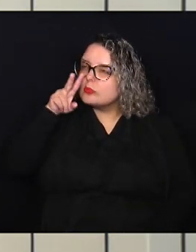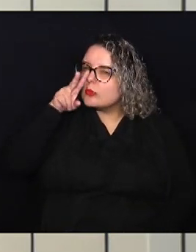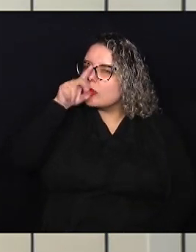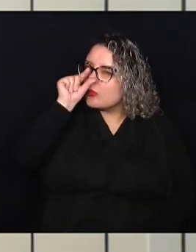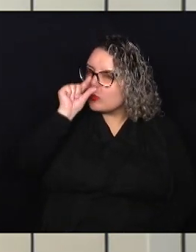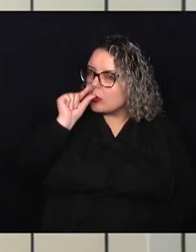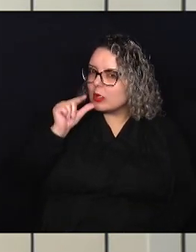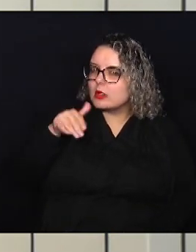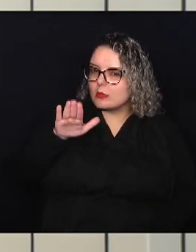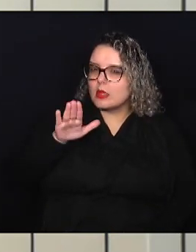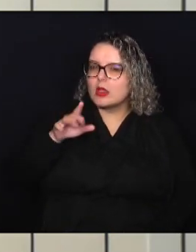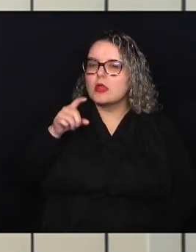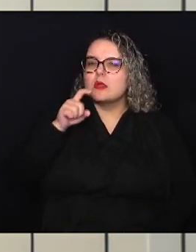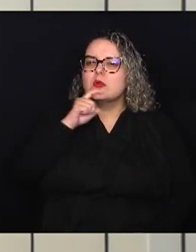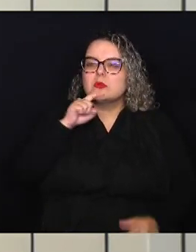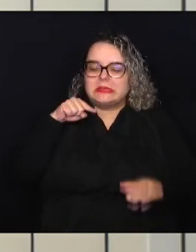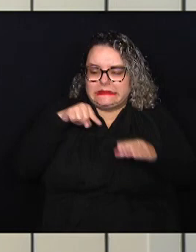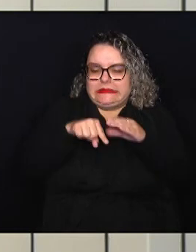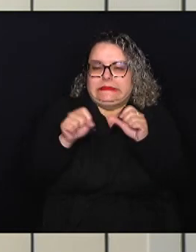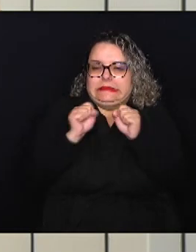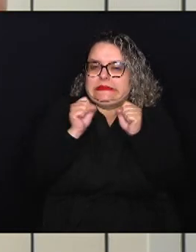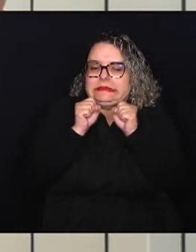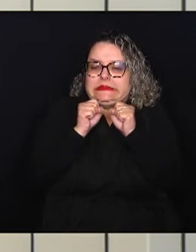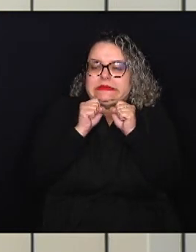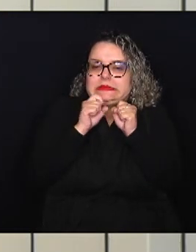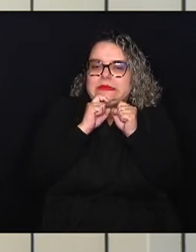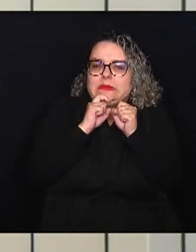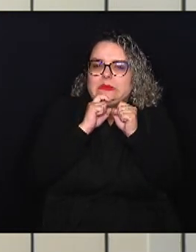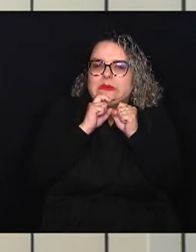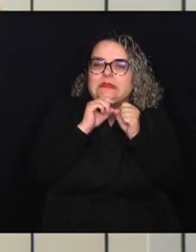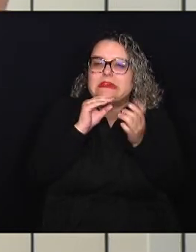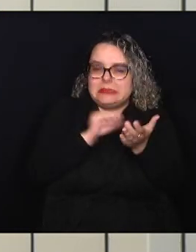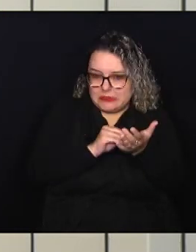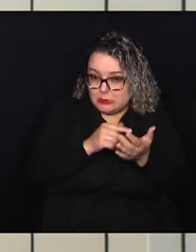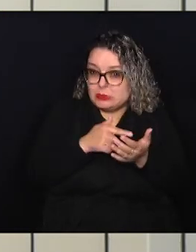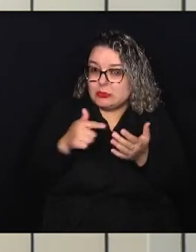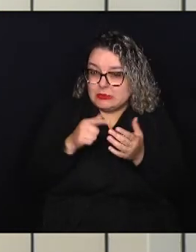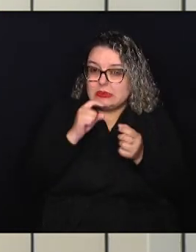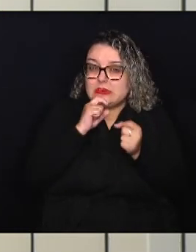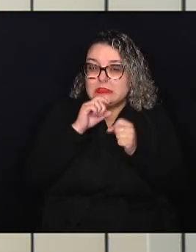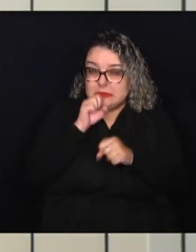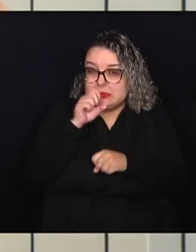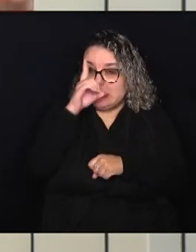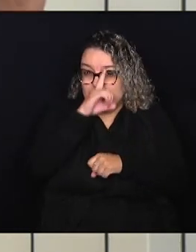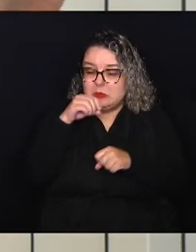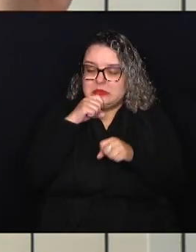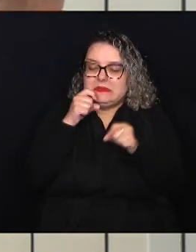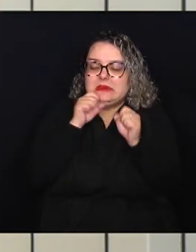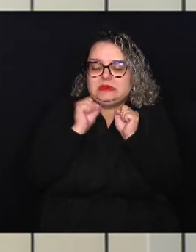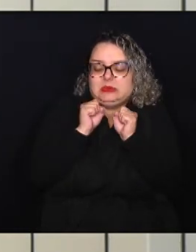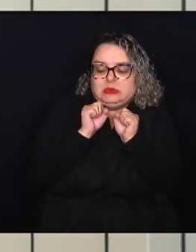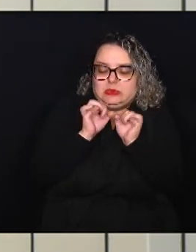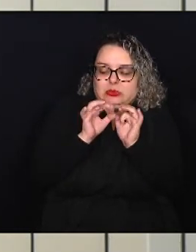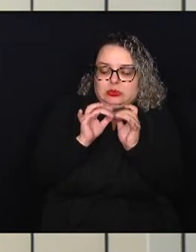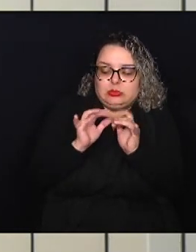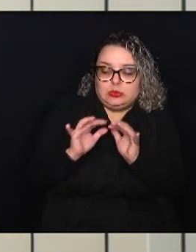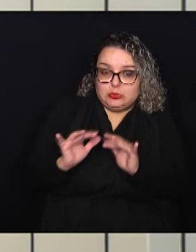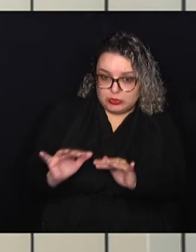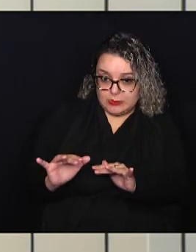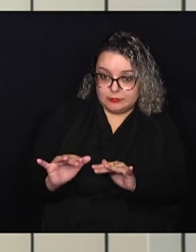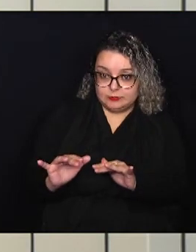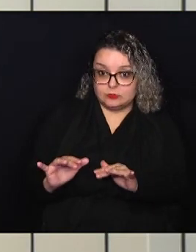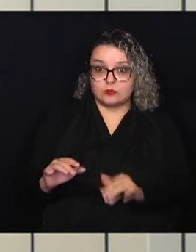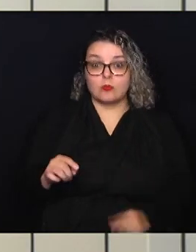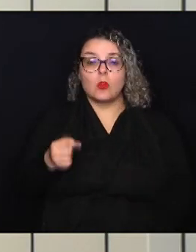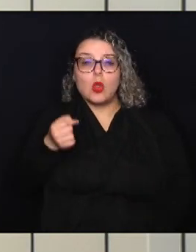com isso aquele frio intenso principalmente da última semana do fim de semana vai indo embora Amanhã tem